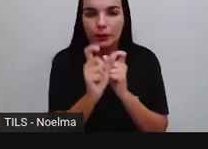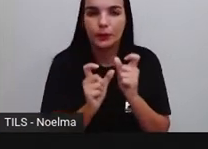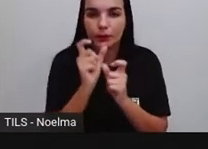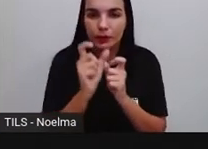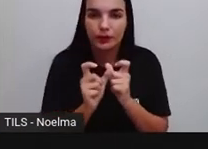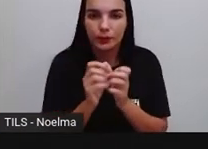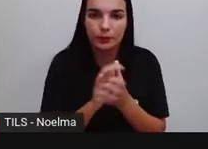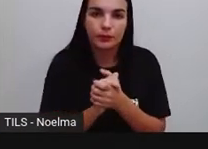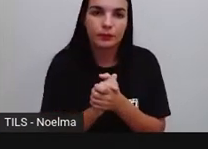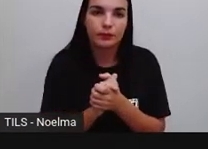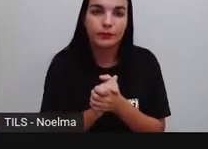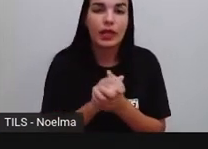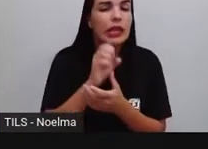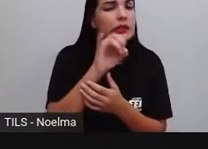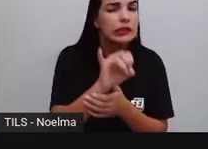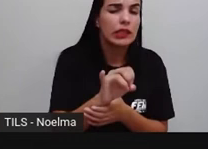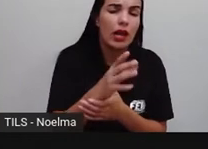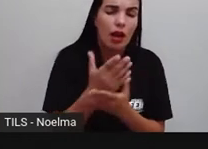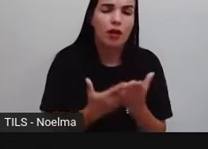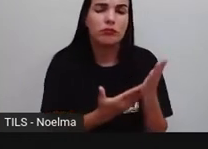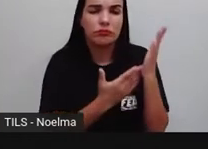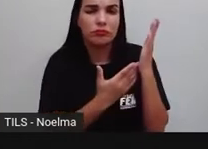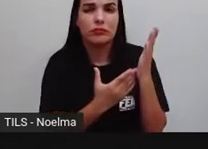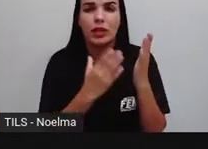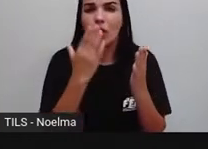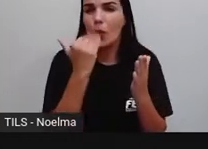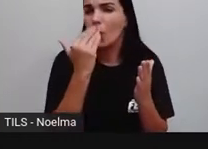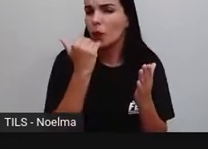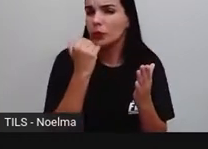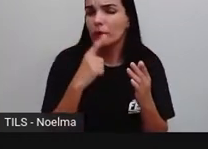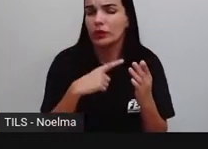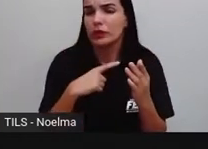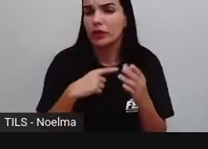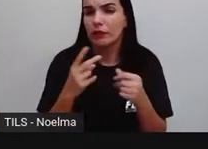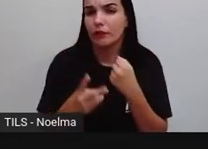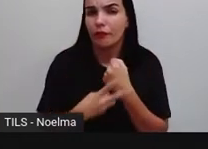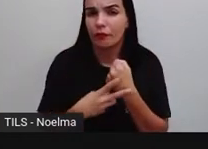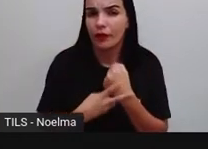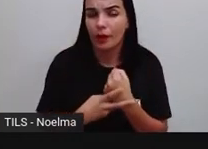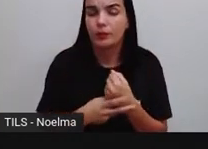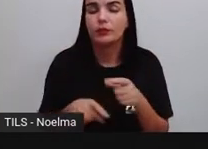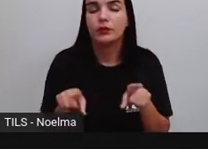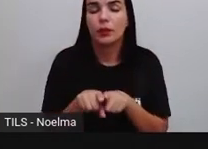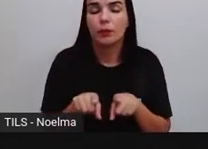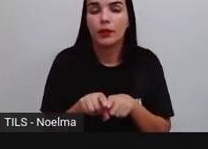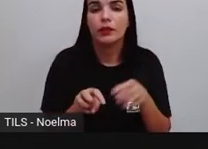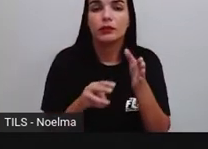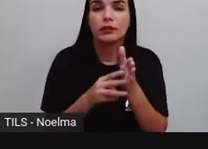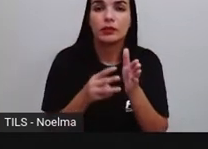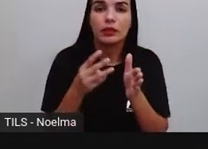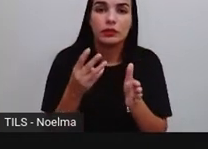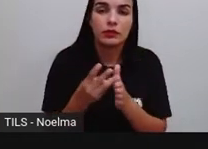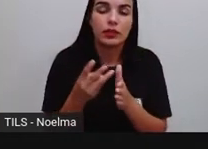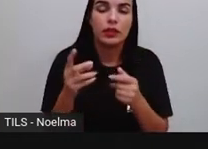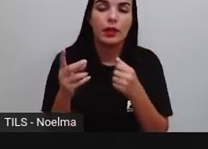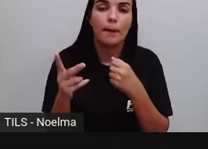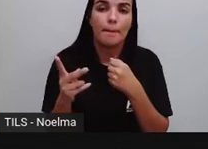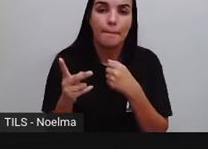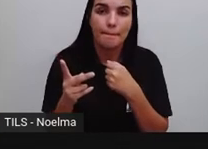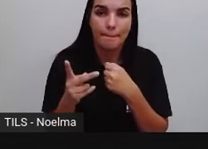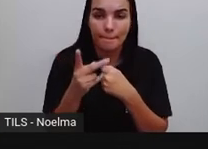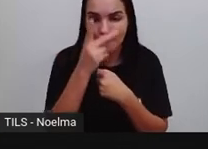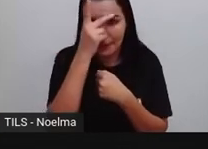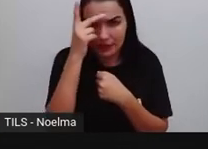certo? E se o consumo aí fosse um verbo aí dentro desse texto, seria consumir, o verbo consumir, que também seria